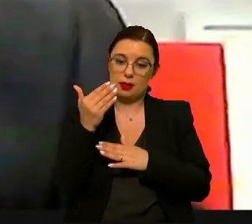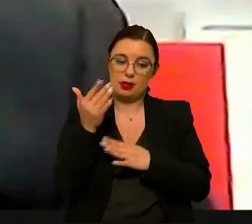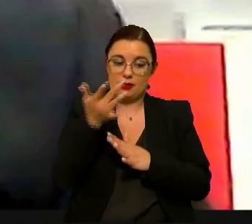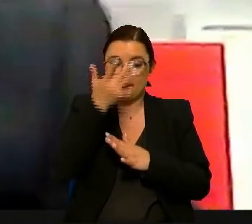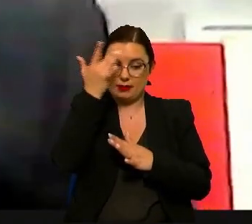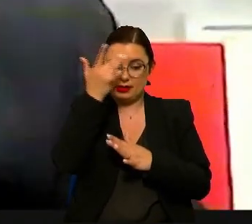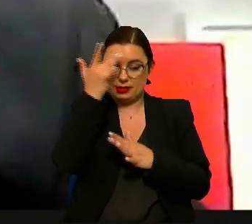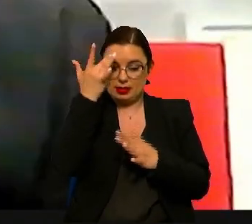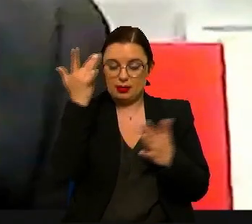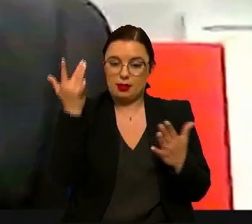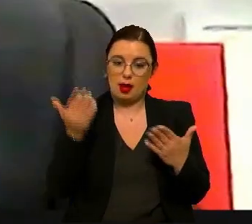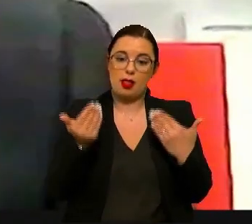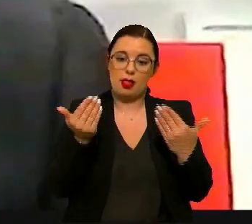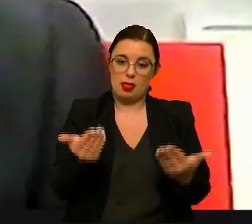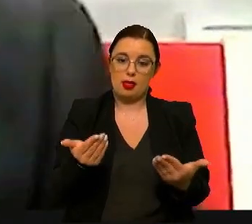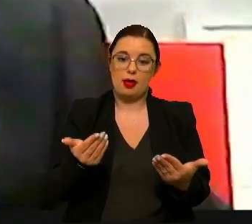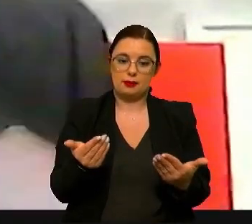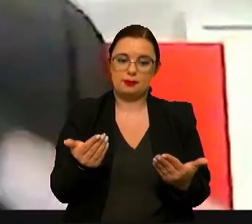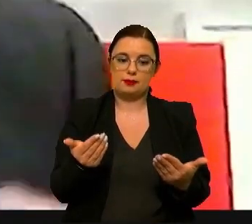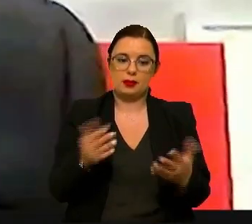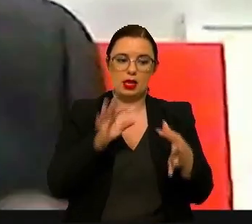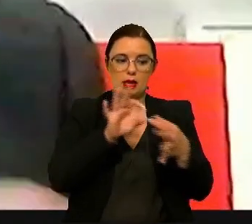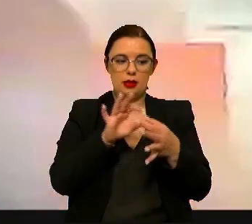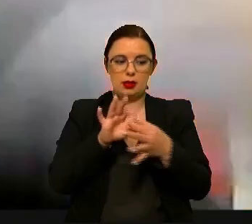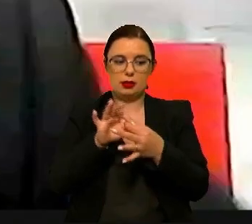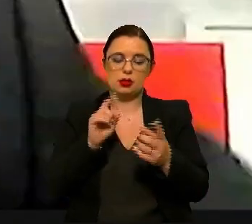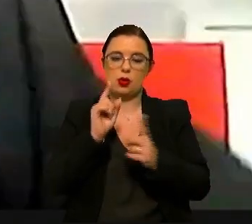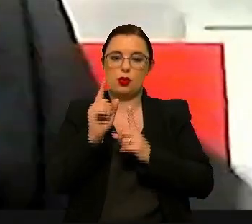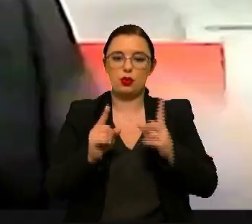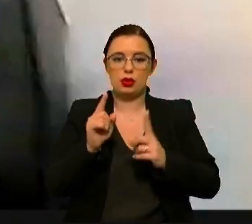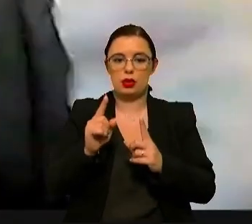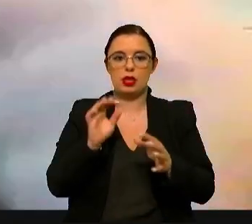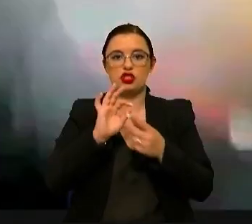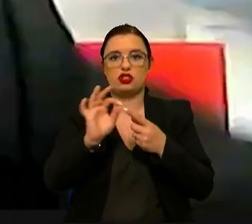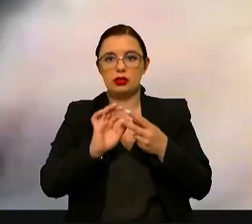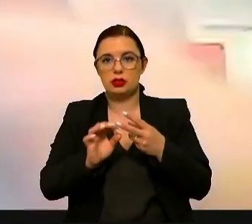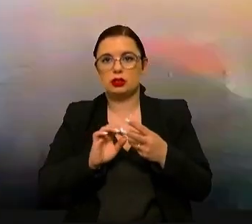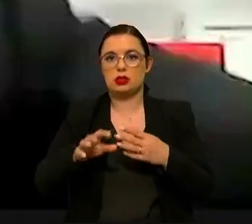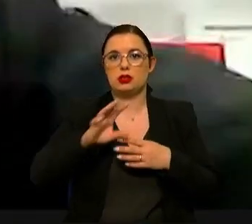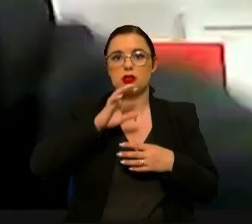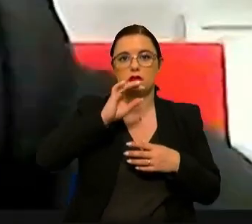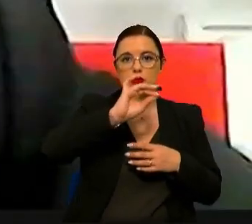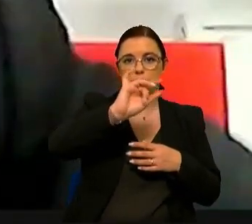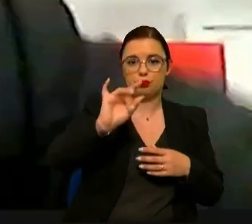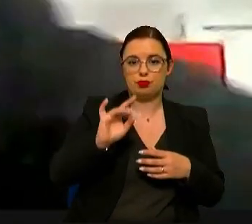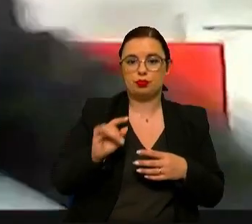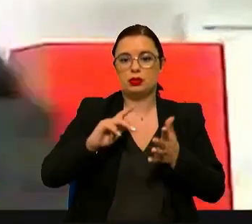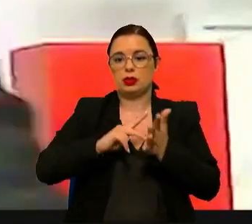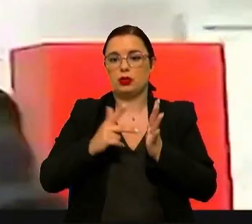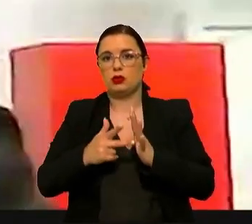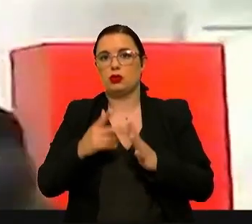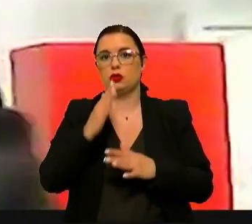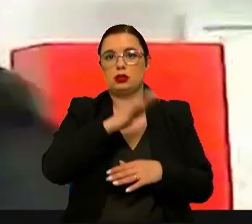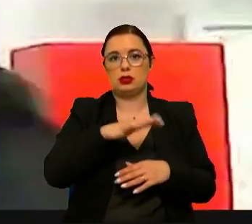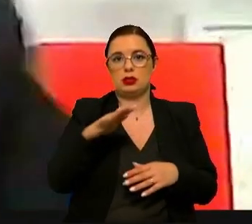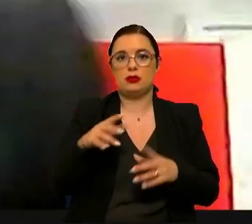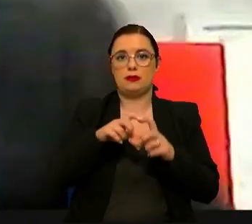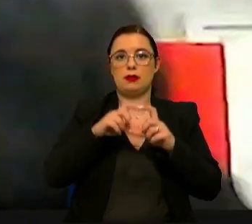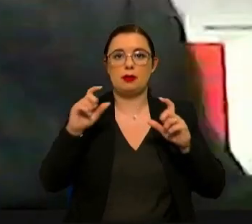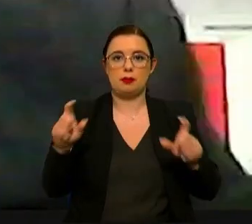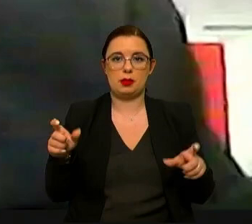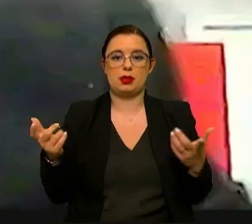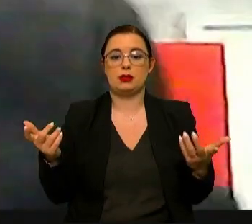facilitando a interligação entre o que é as características do município, o é são os sistemas tecnológico e científico, o é são as empresas